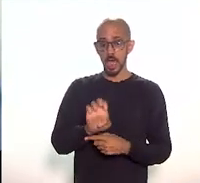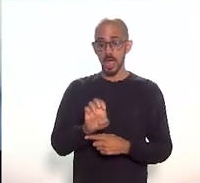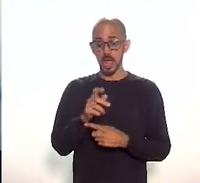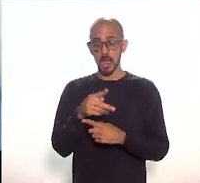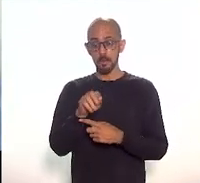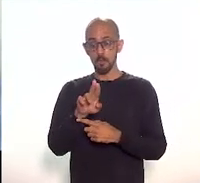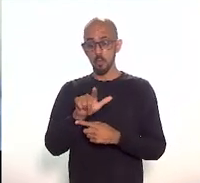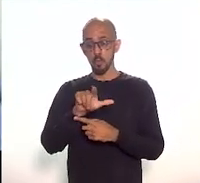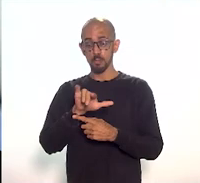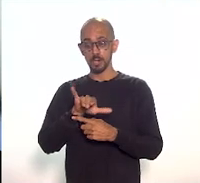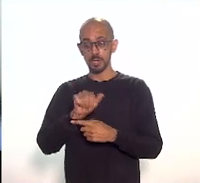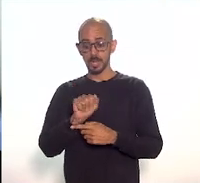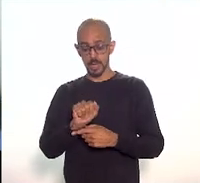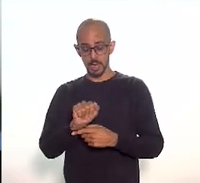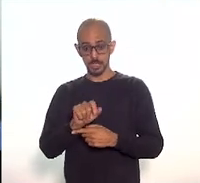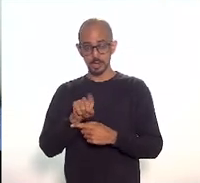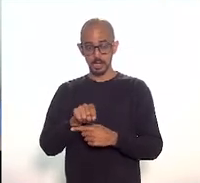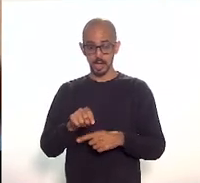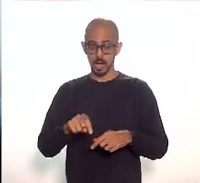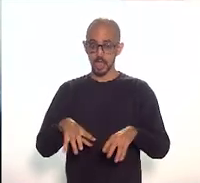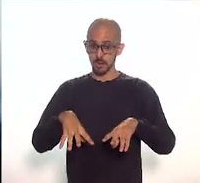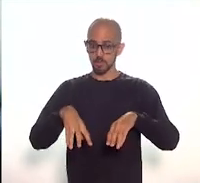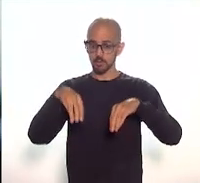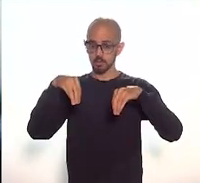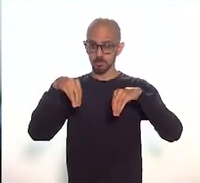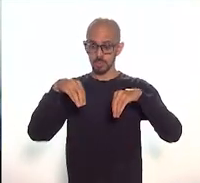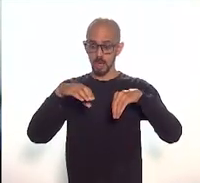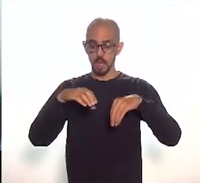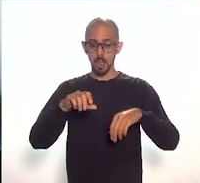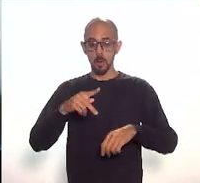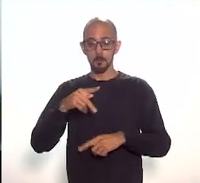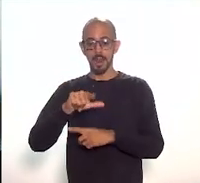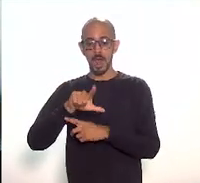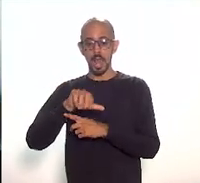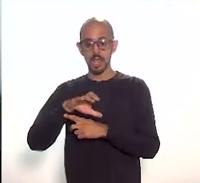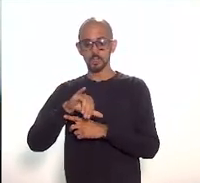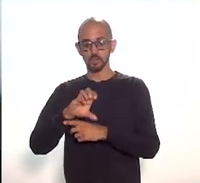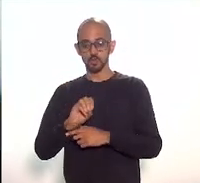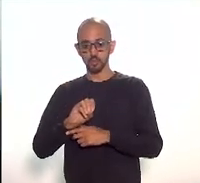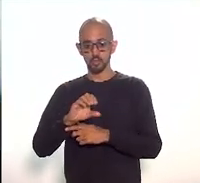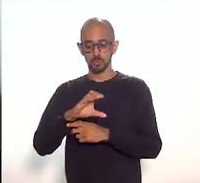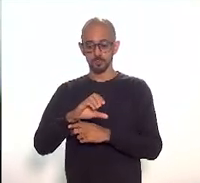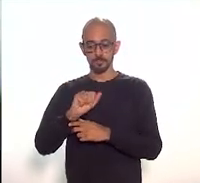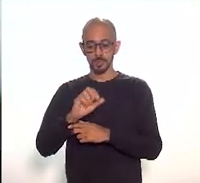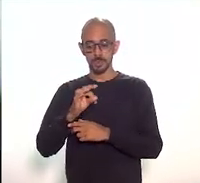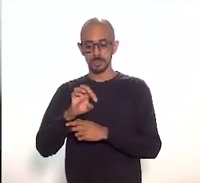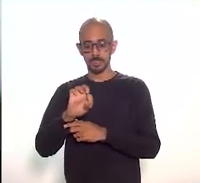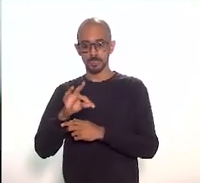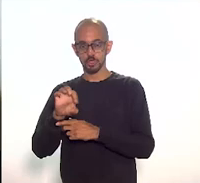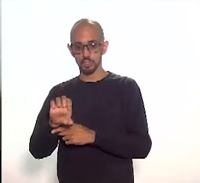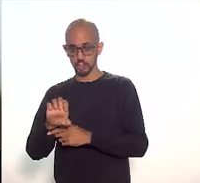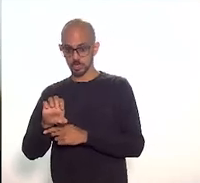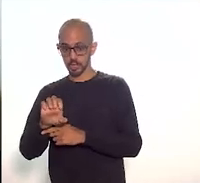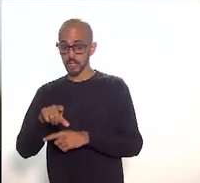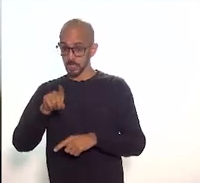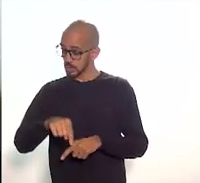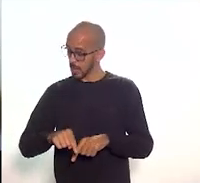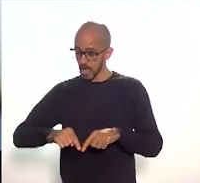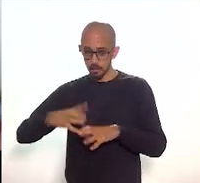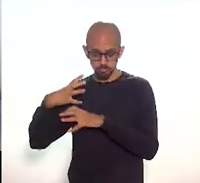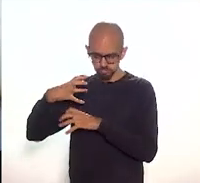Palácio do Catete. Essa é a ênfase central, o resgate também da nossa história.